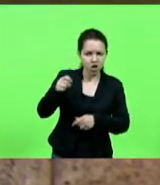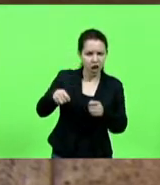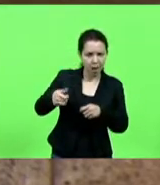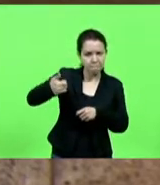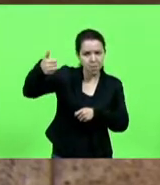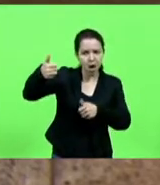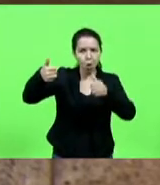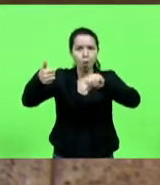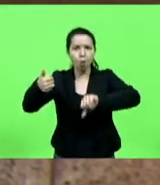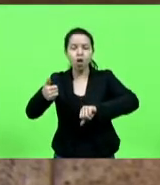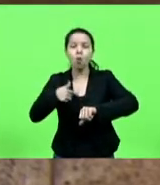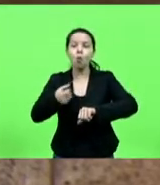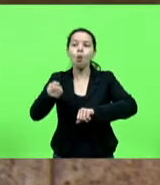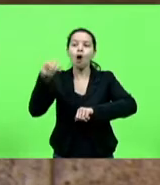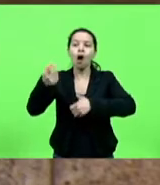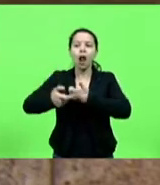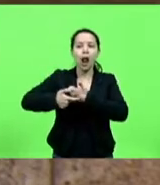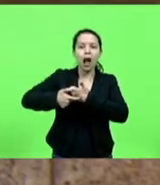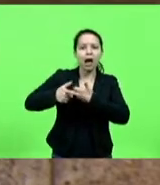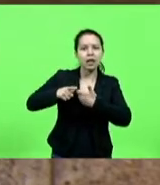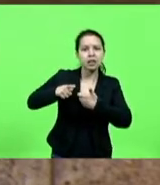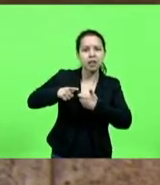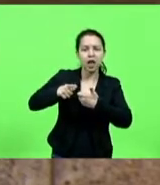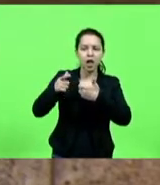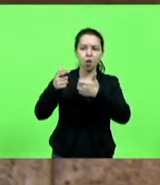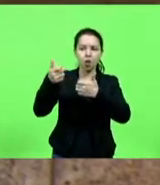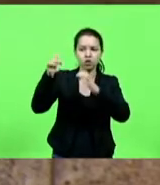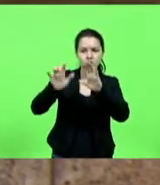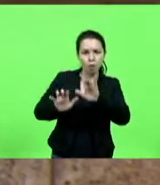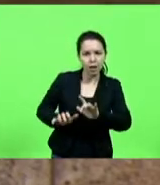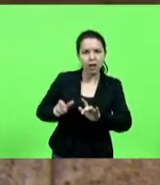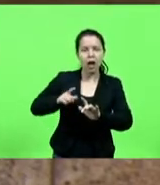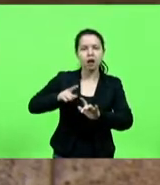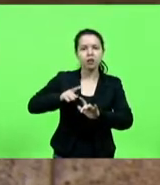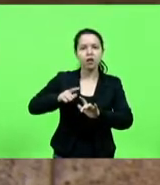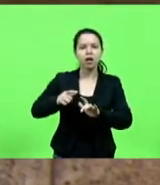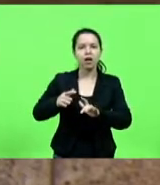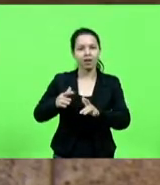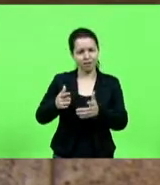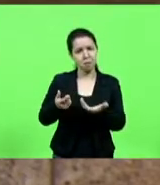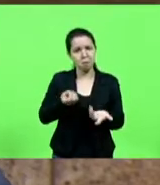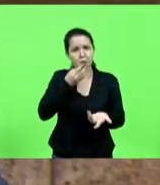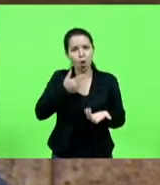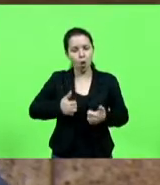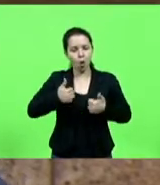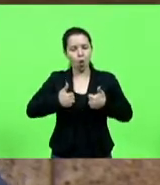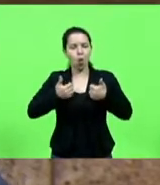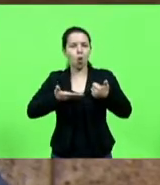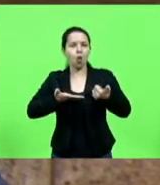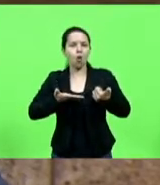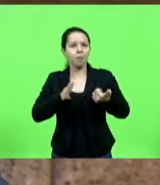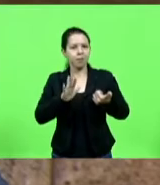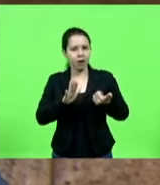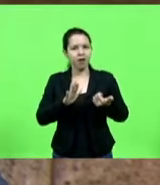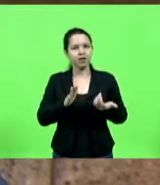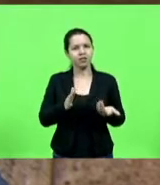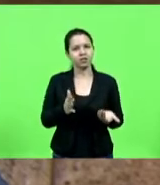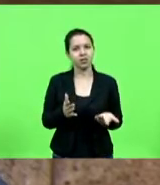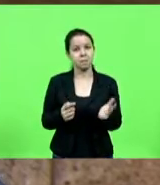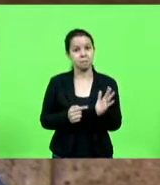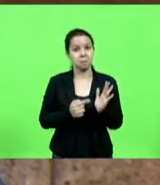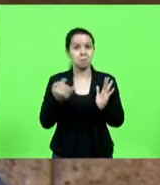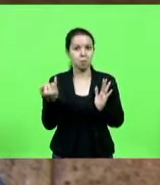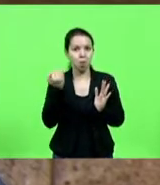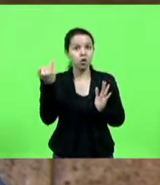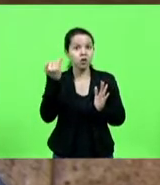Isso é bacana, isso faz bem para ego da pessoa e ajuda a multiplicar as informações. Mas no tocante, aquilo que é